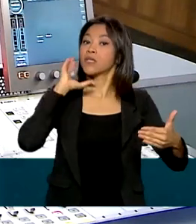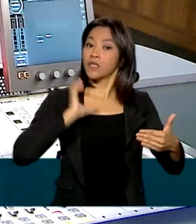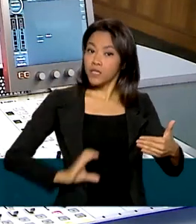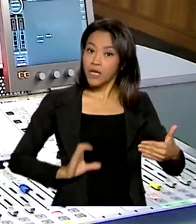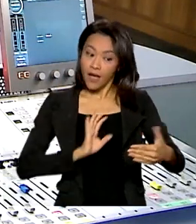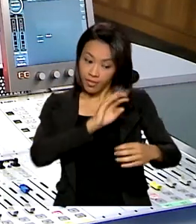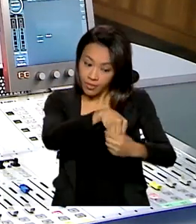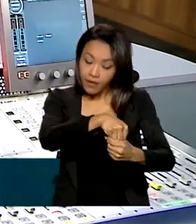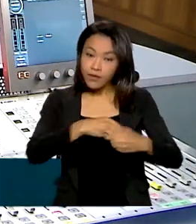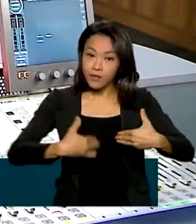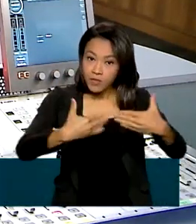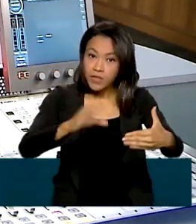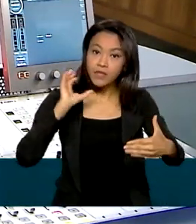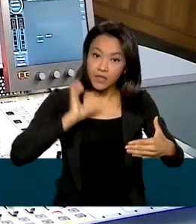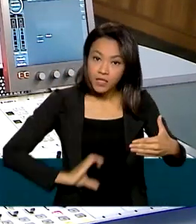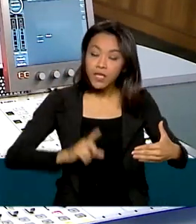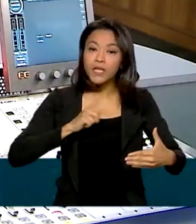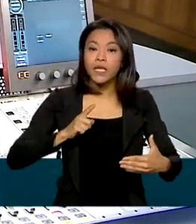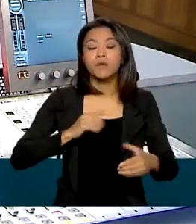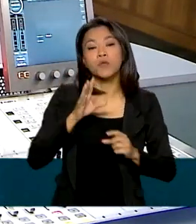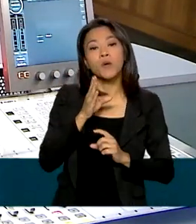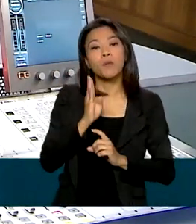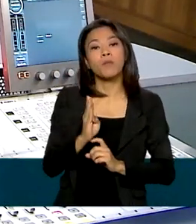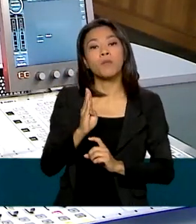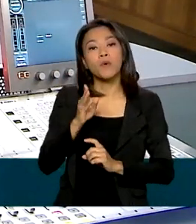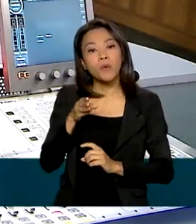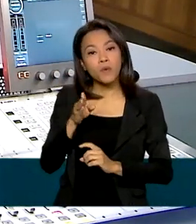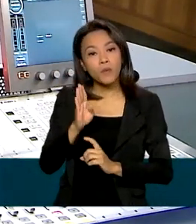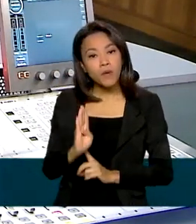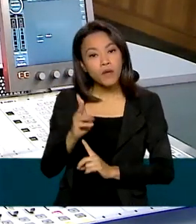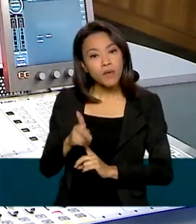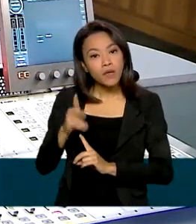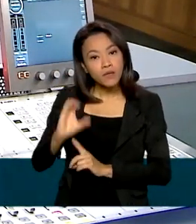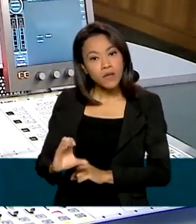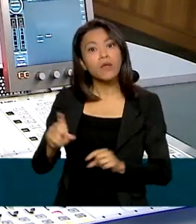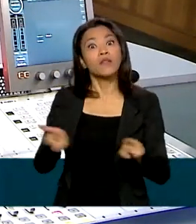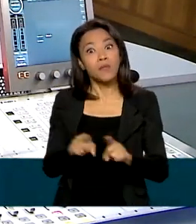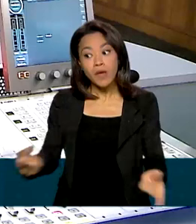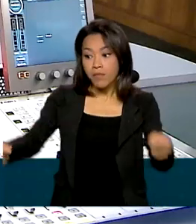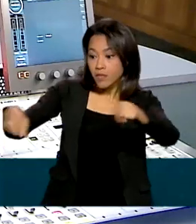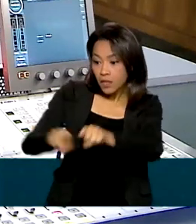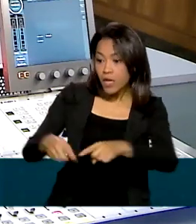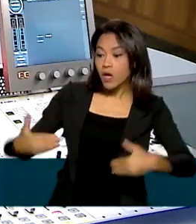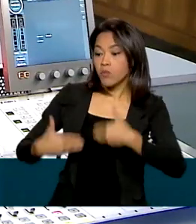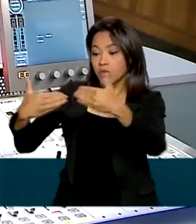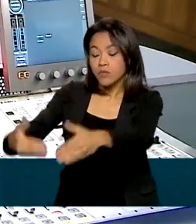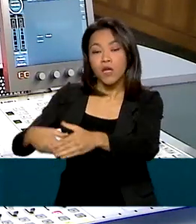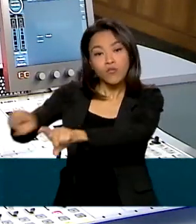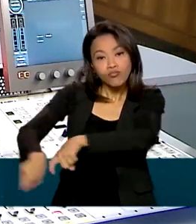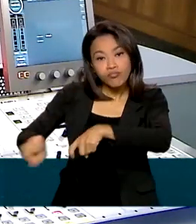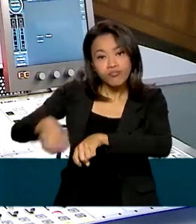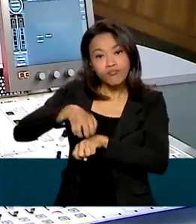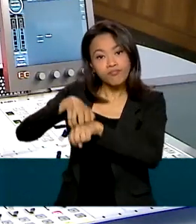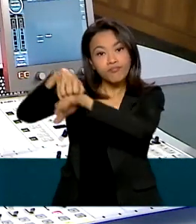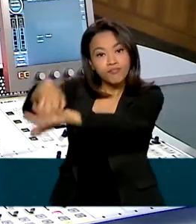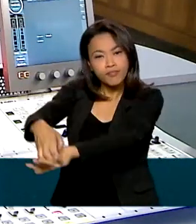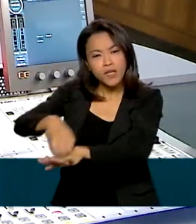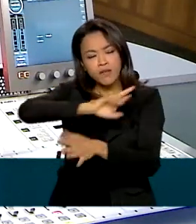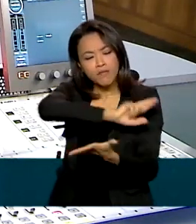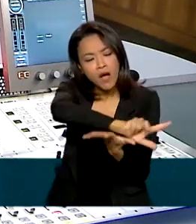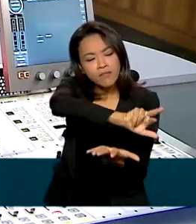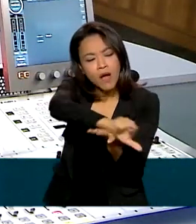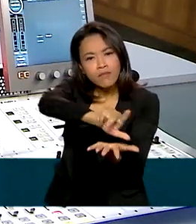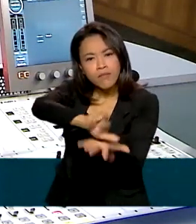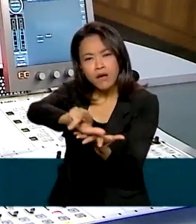Cidadania que nós temos o BPC, os benefícios sociais. Mas vamos trabalhar com a agricultura também. Nós vamos trabalhar com outras redes